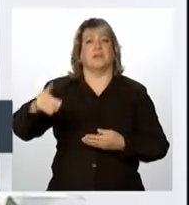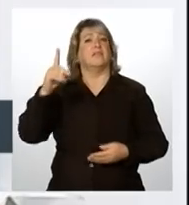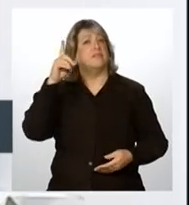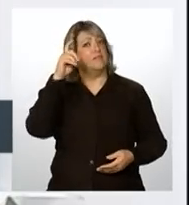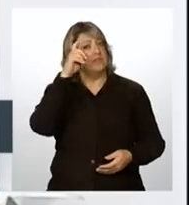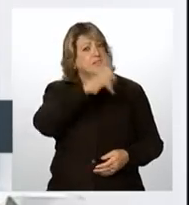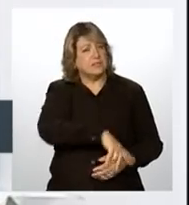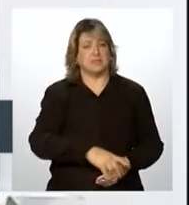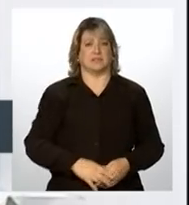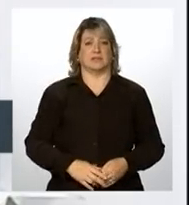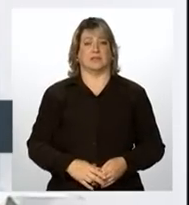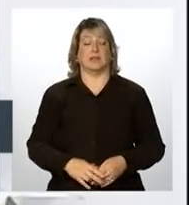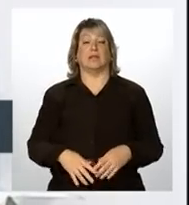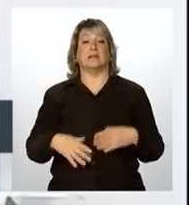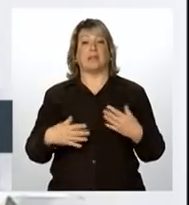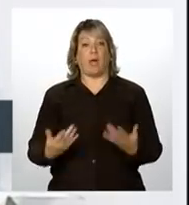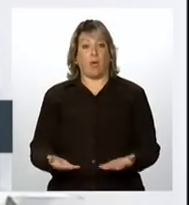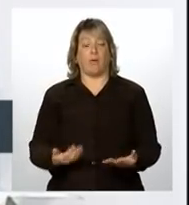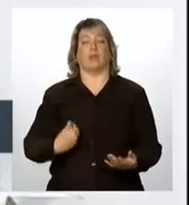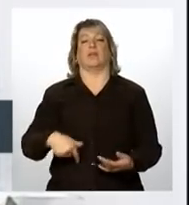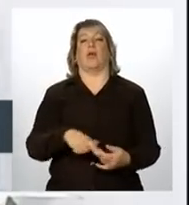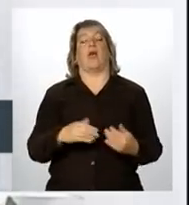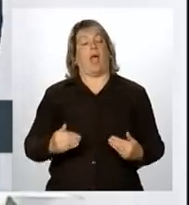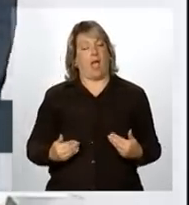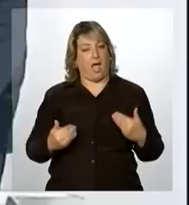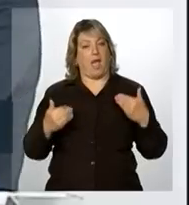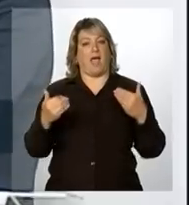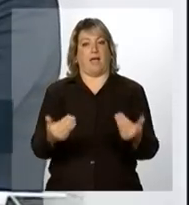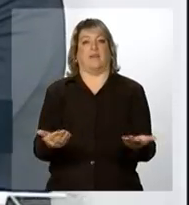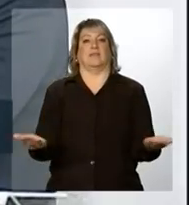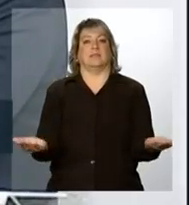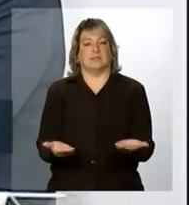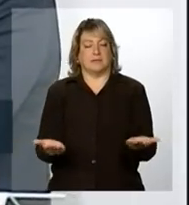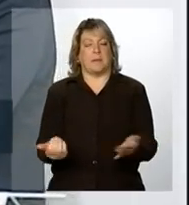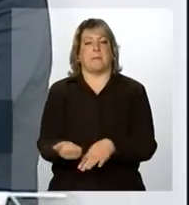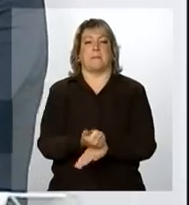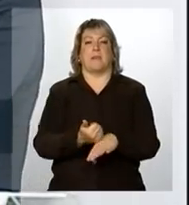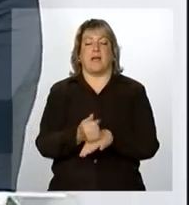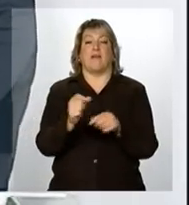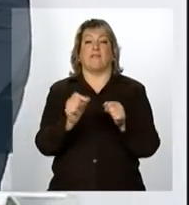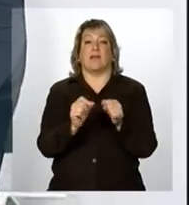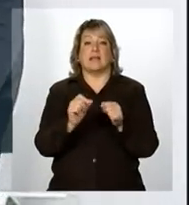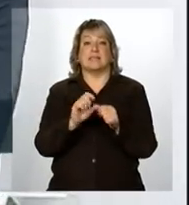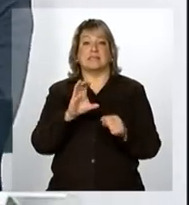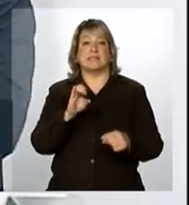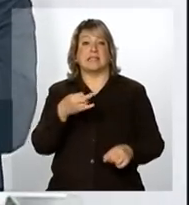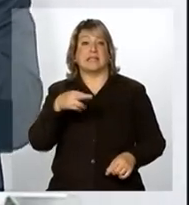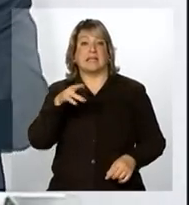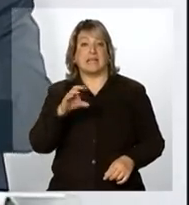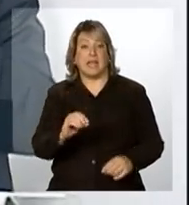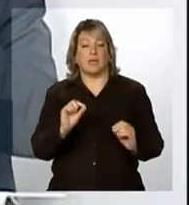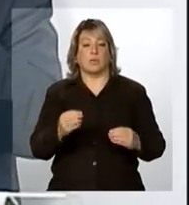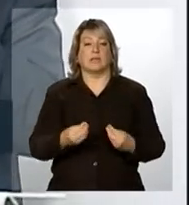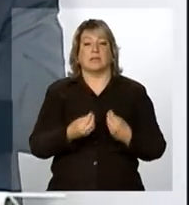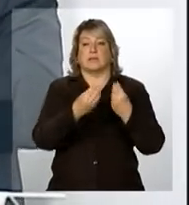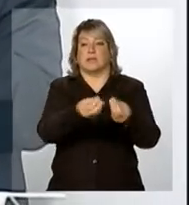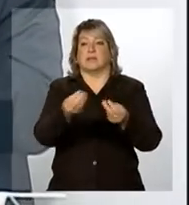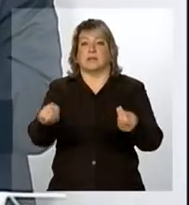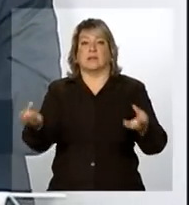que era doado. Portanto, avançamos também para poder criarmos os nossos centros de distribuição regional,